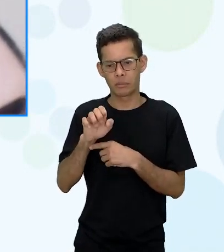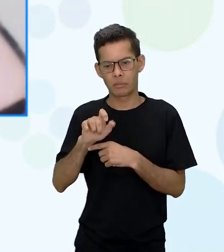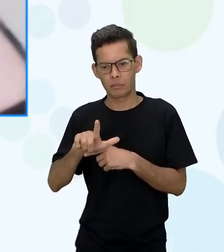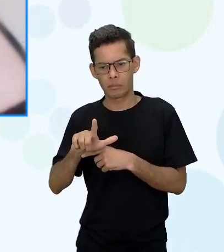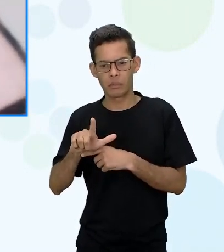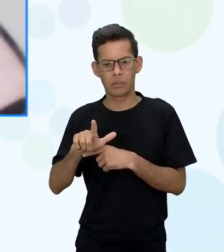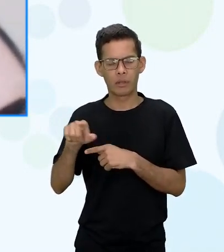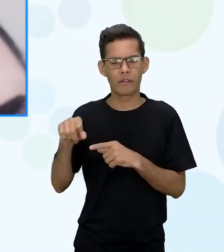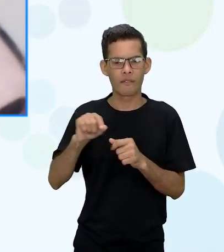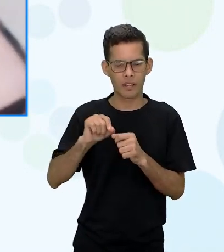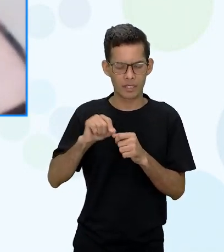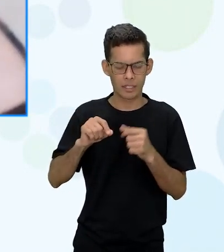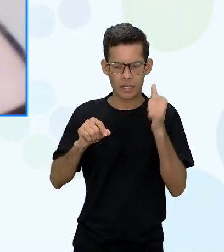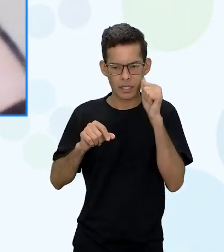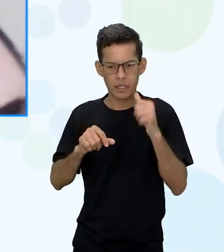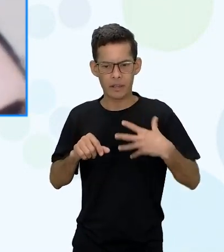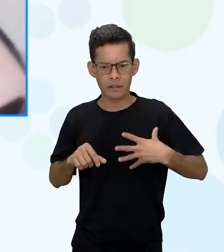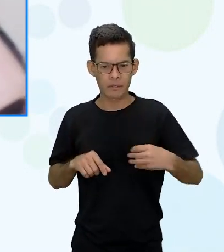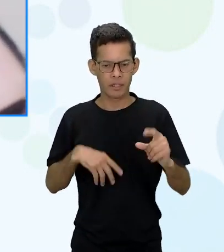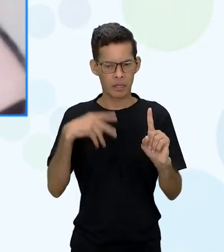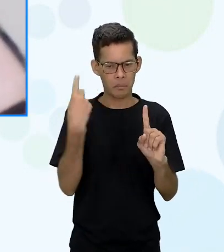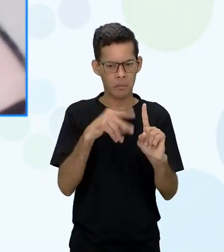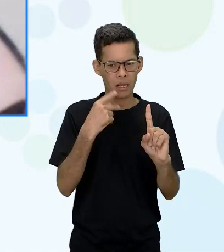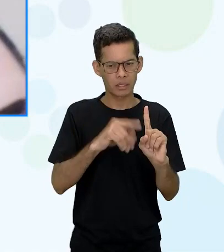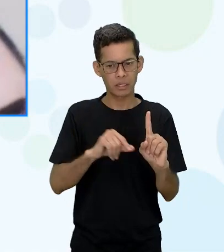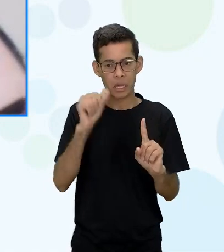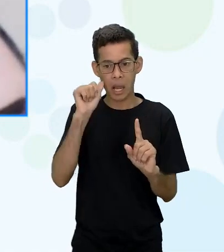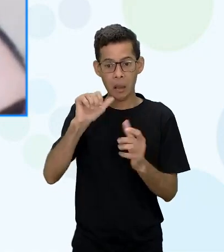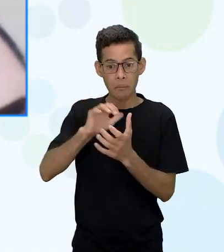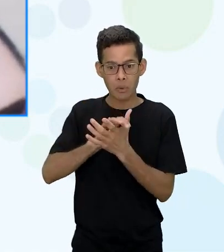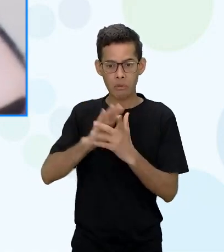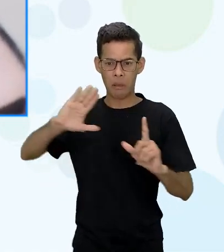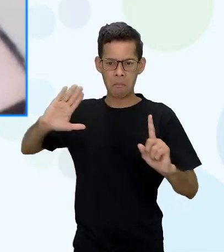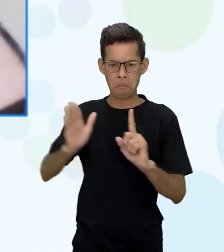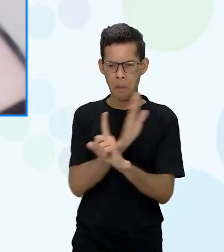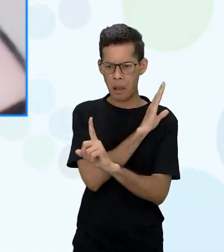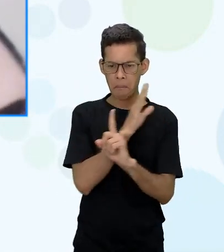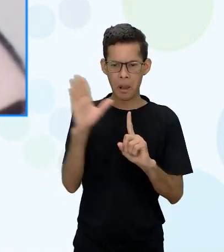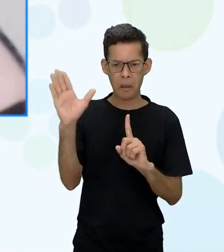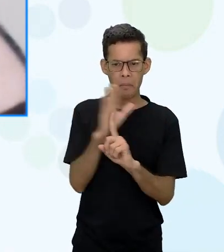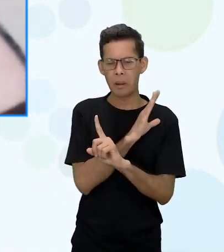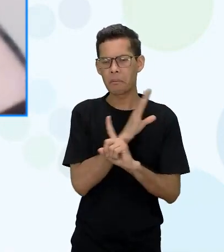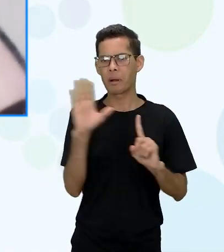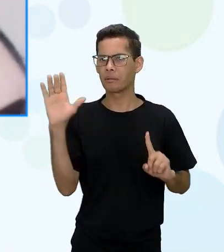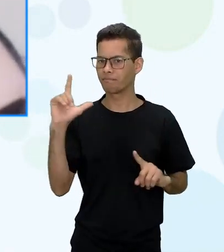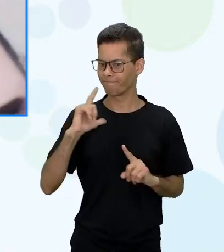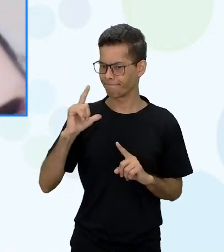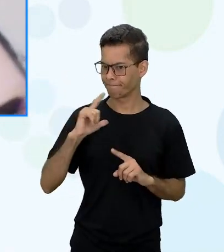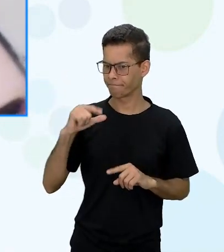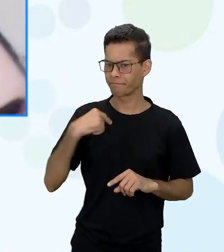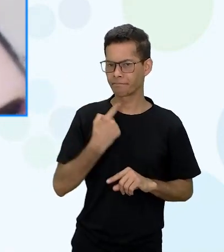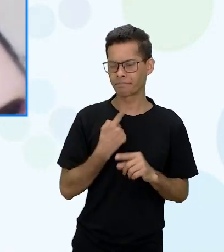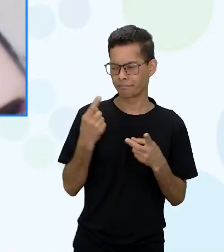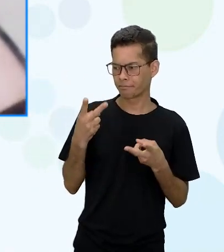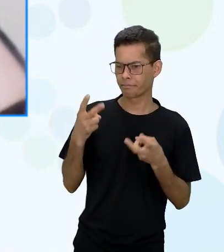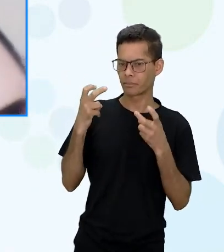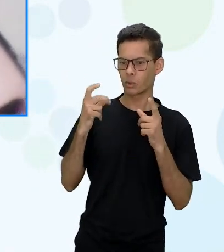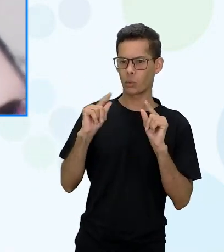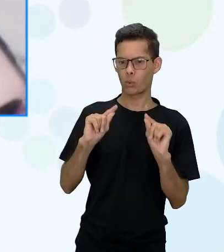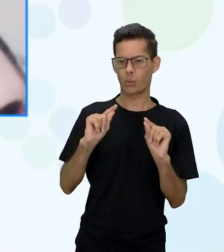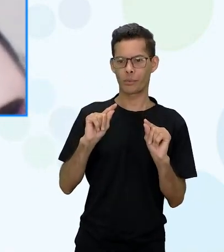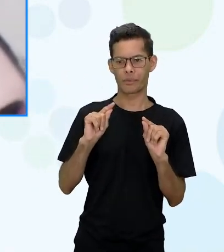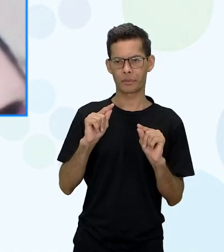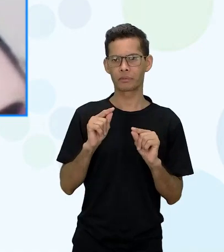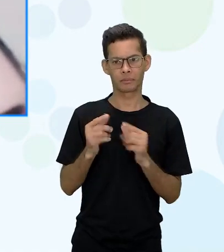filhas e batiam a mulher dava tapa na cara então a gente vê que não se tinha assim